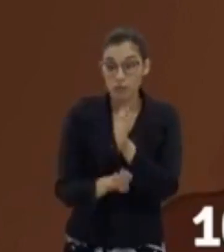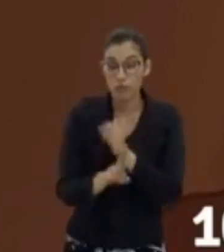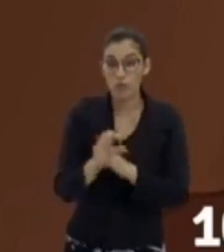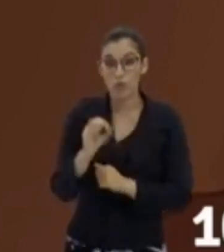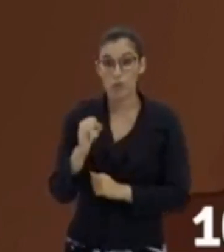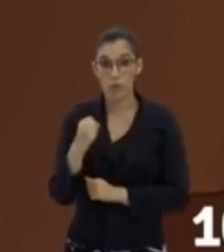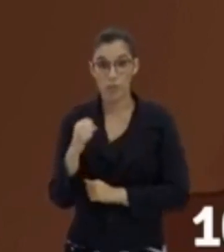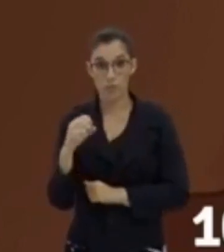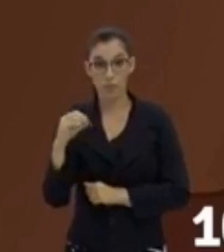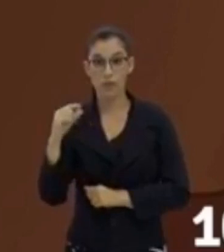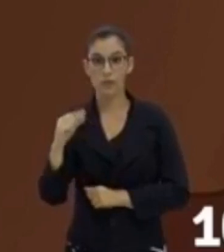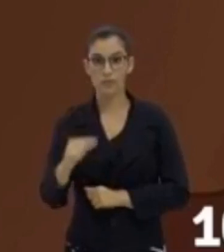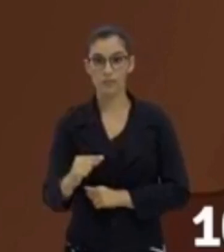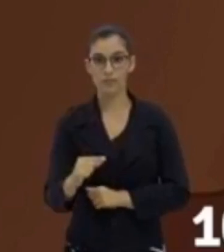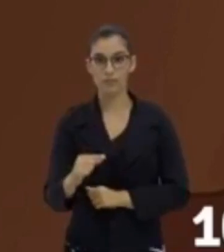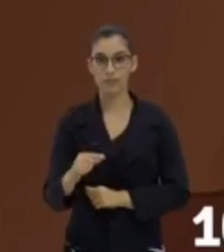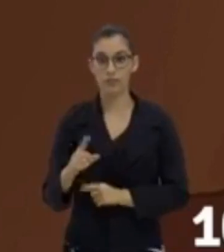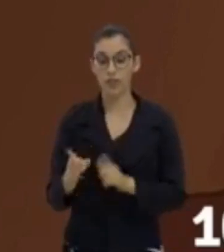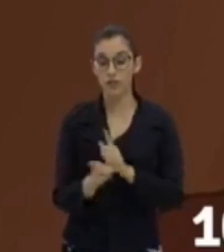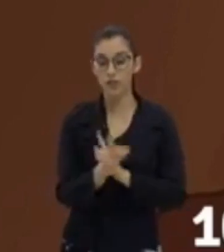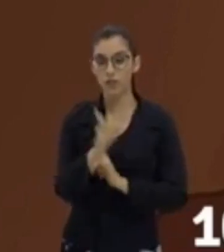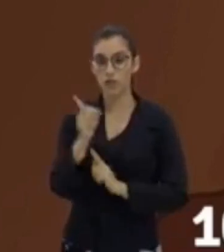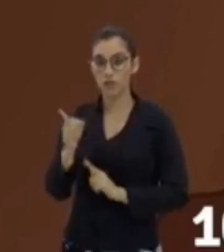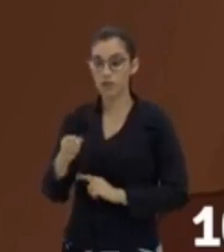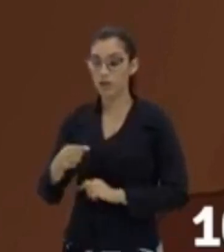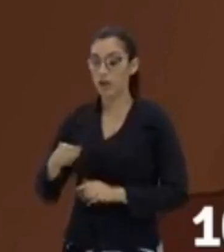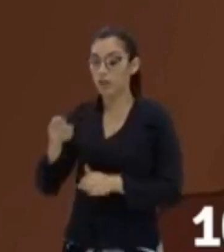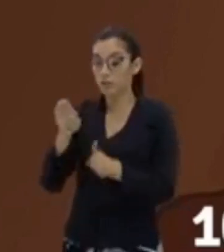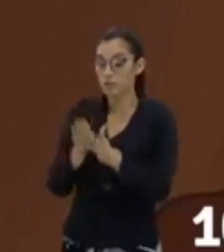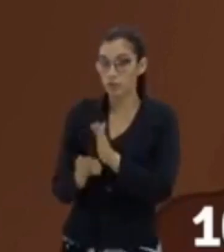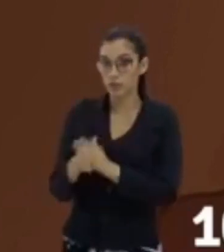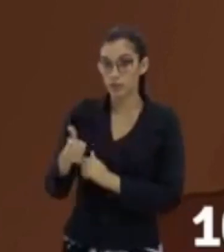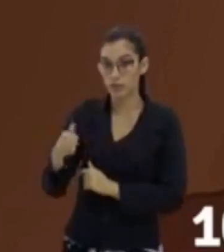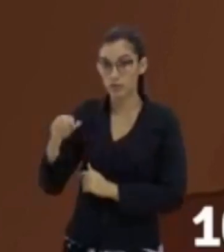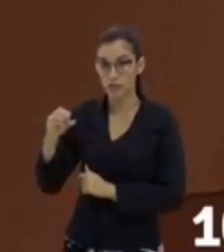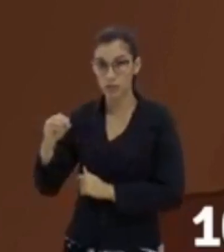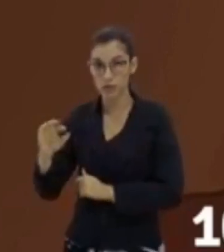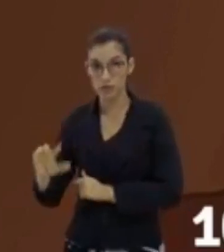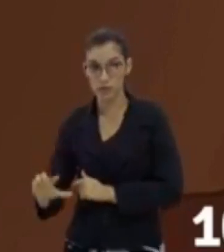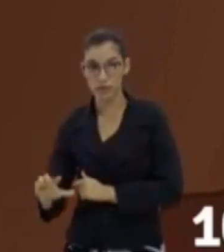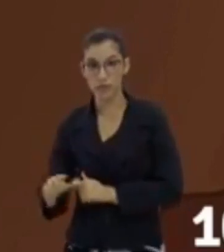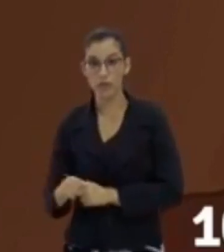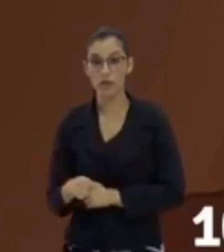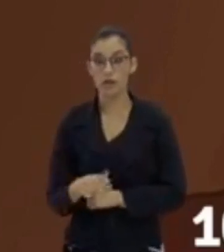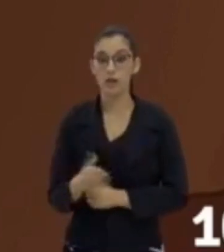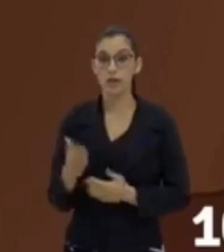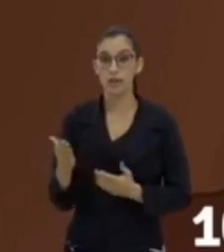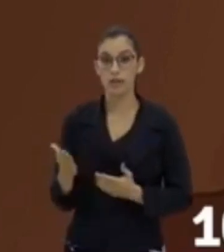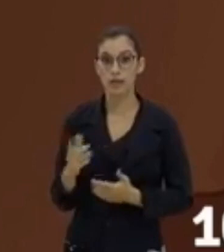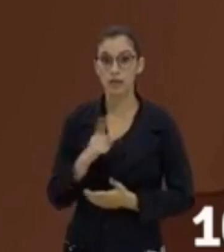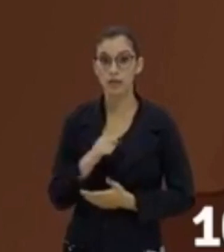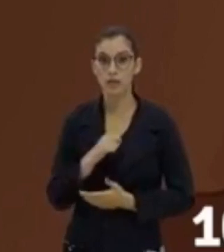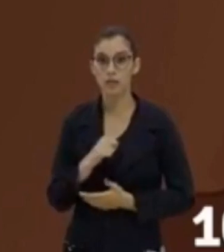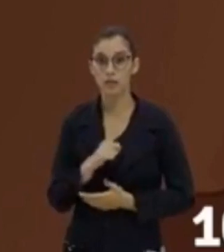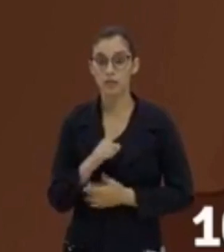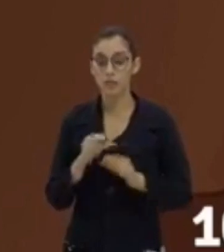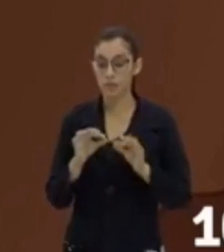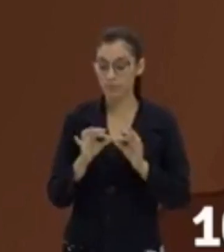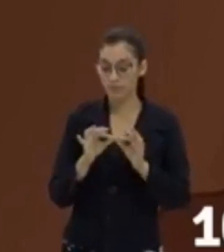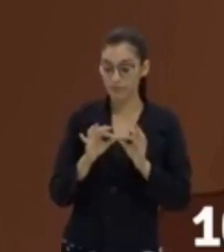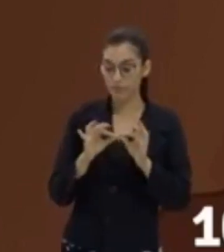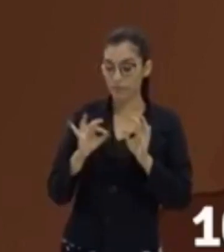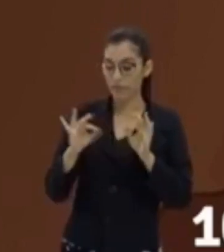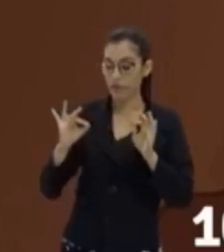vezes. E bem aqui, eu estou diante da escala gráfica. Observe que aqui eu tenho uma gradação de uma